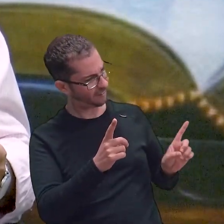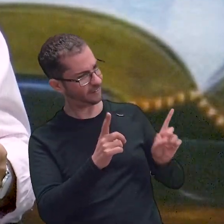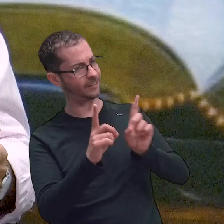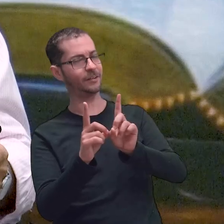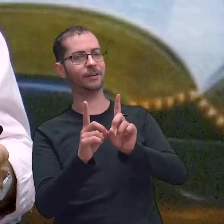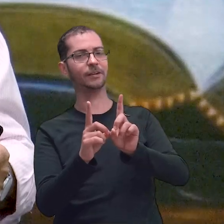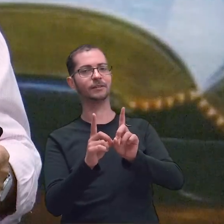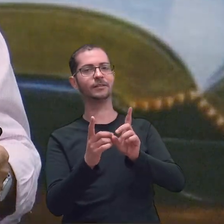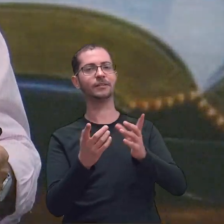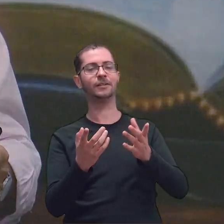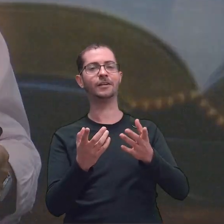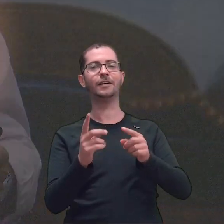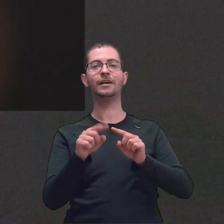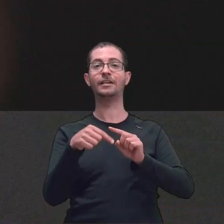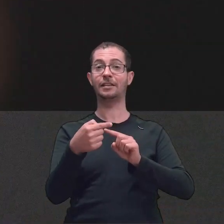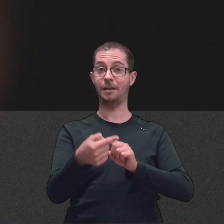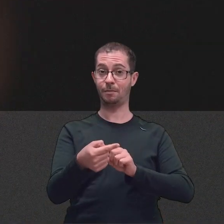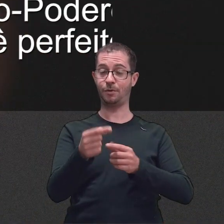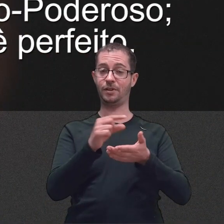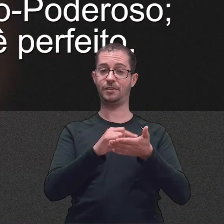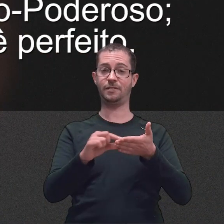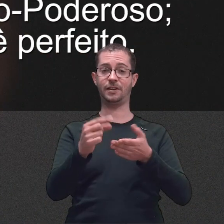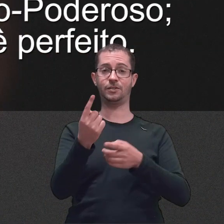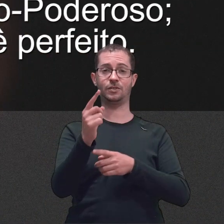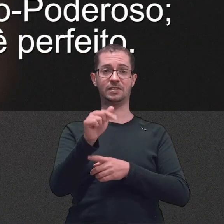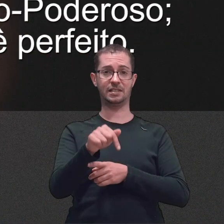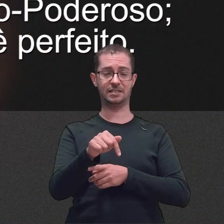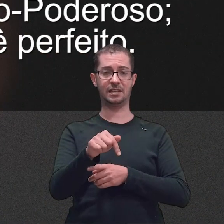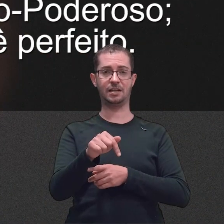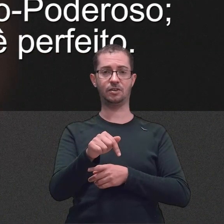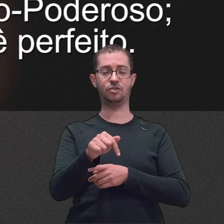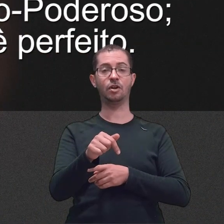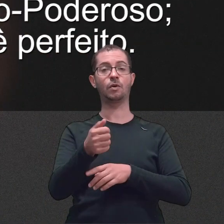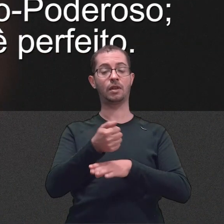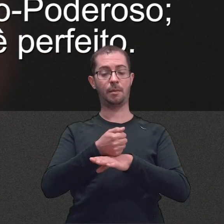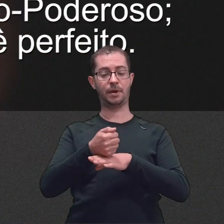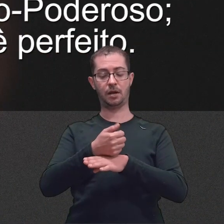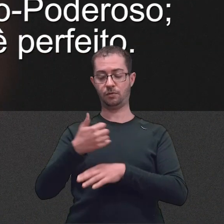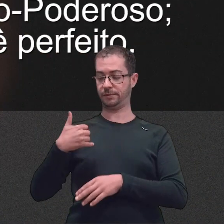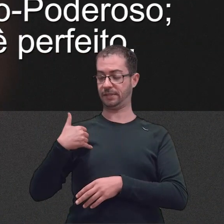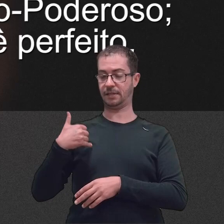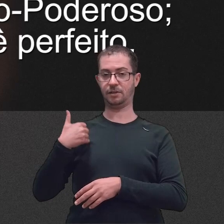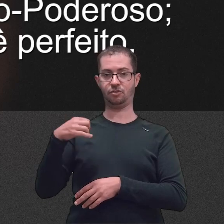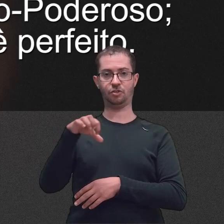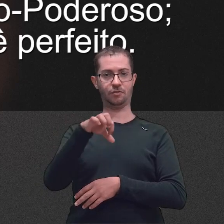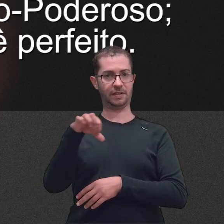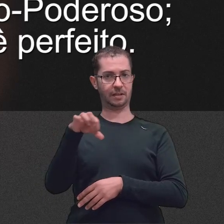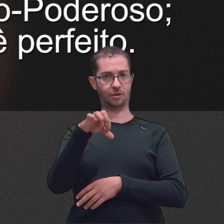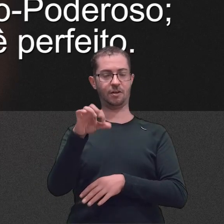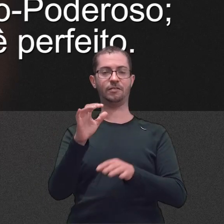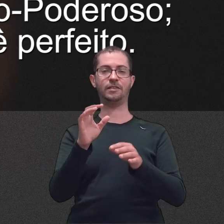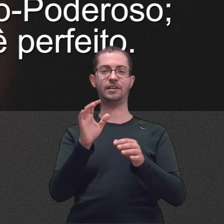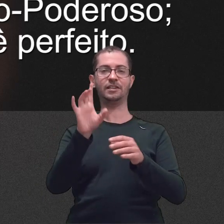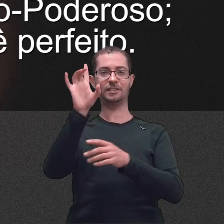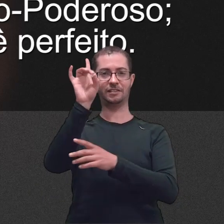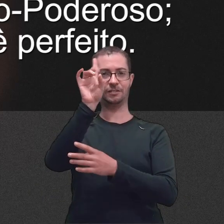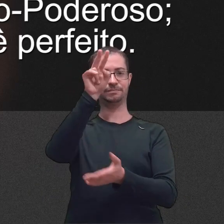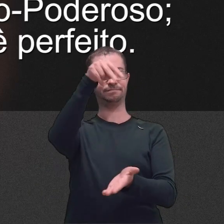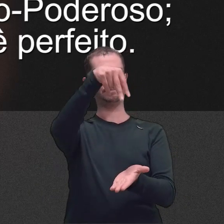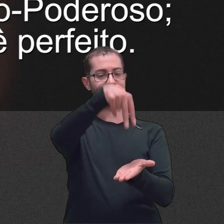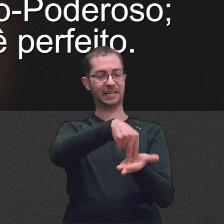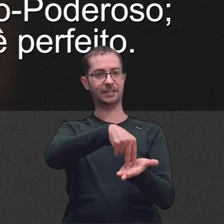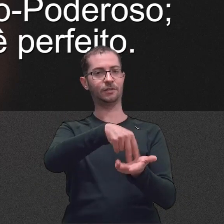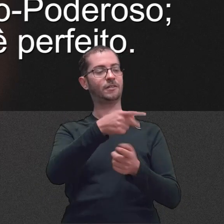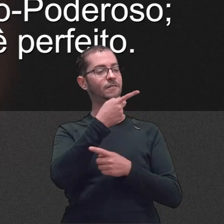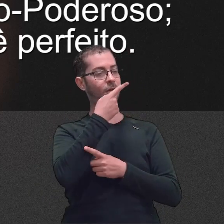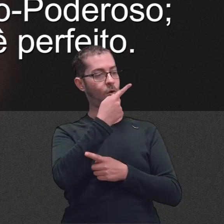vai chamar de novo lá, no verso 17, 1. Quando atingiu Abraão a idade de 99 anos, apareceu o Senhor e disse. Eu sou Deus Todo